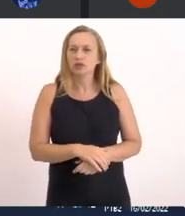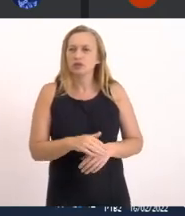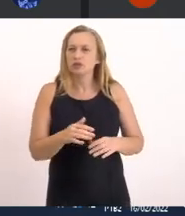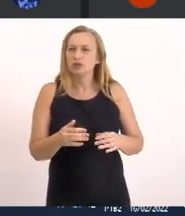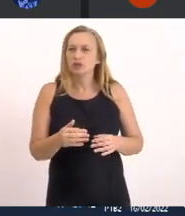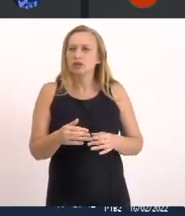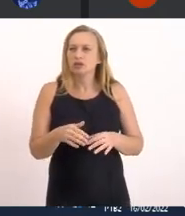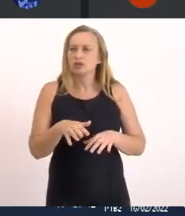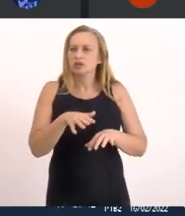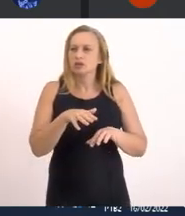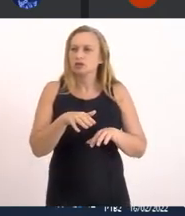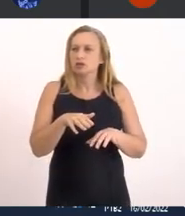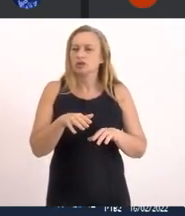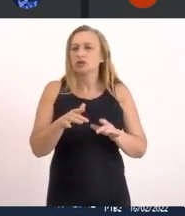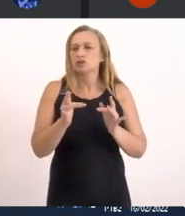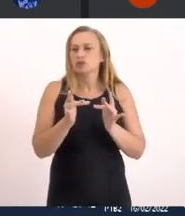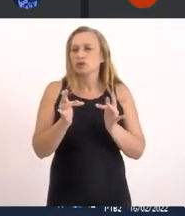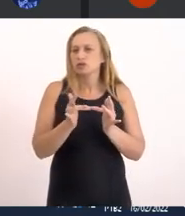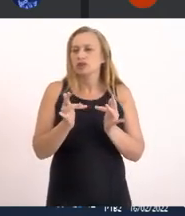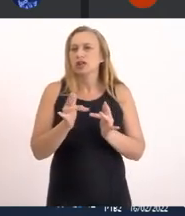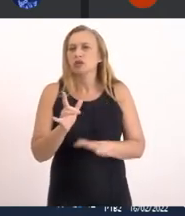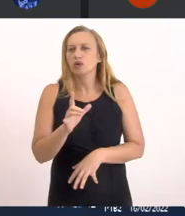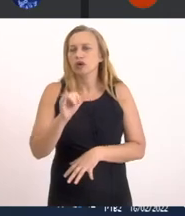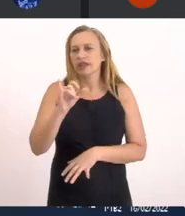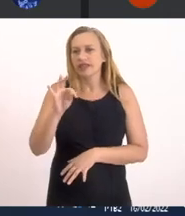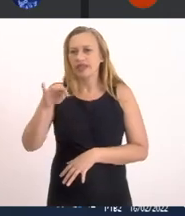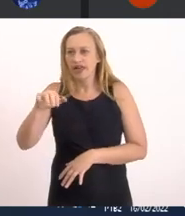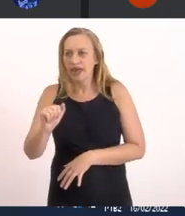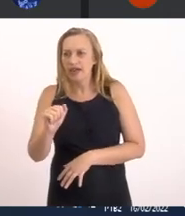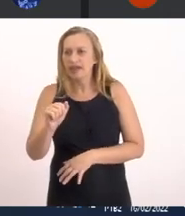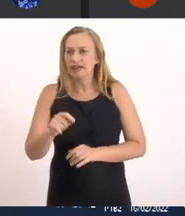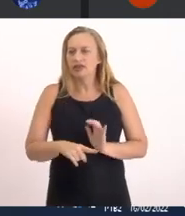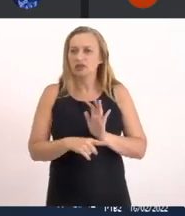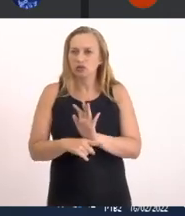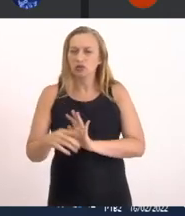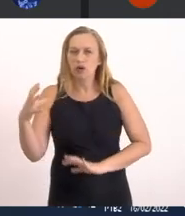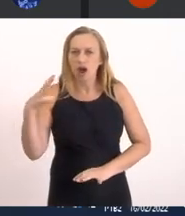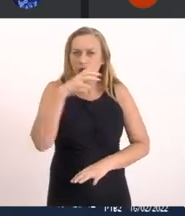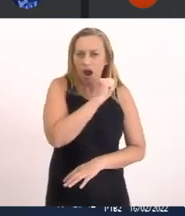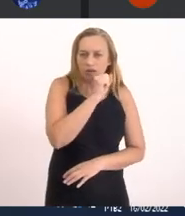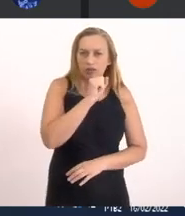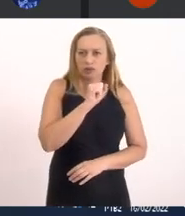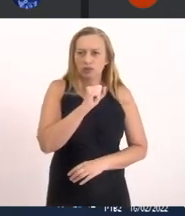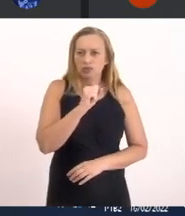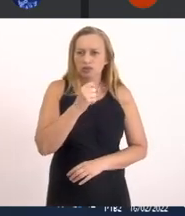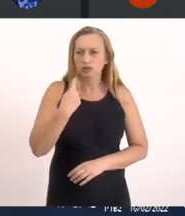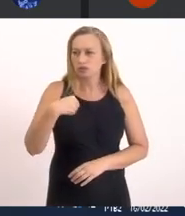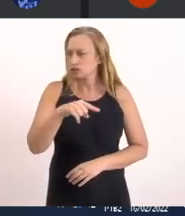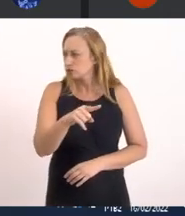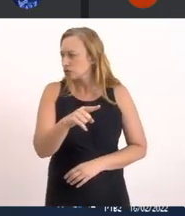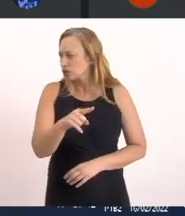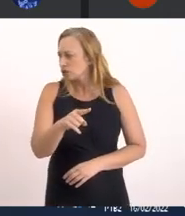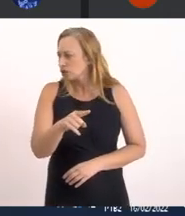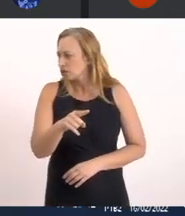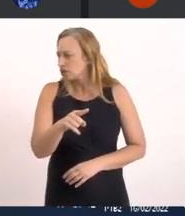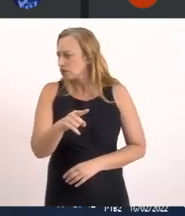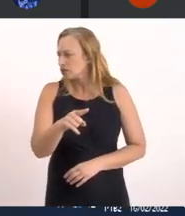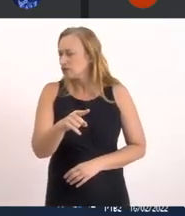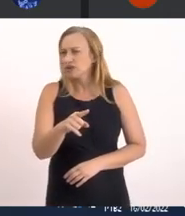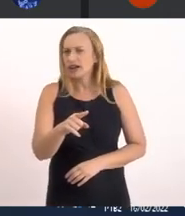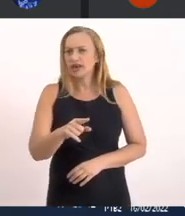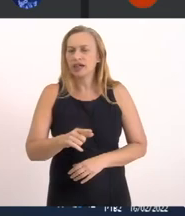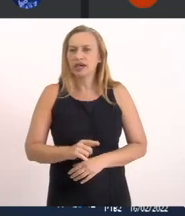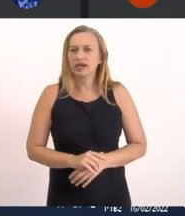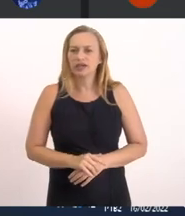Com o INEA E O órgão Que foi Supersolícito Imediatamente Compareceu O município E se aliou A